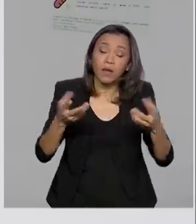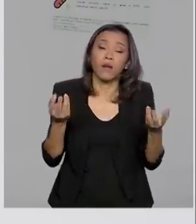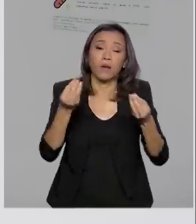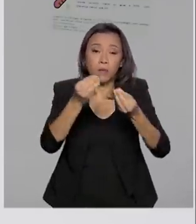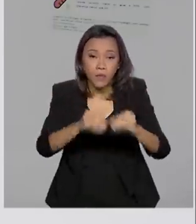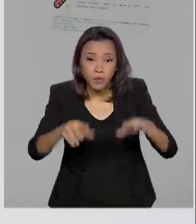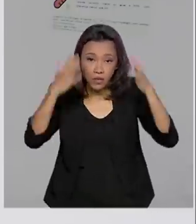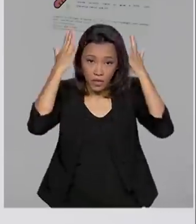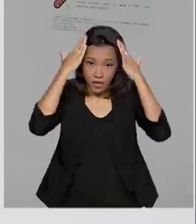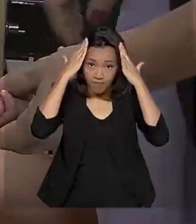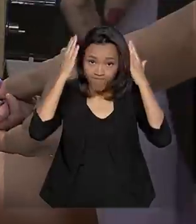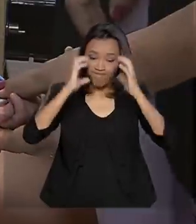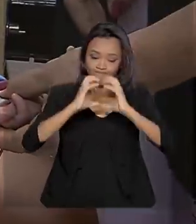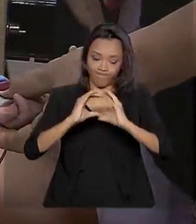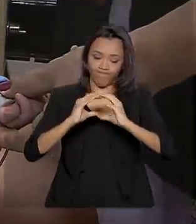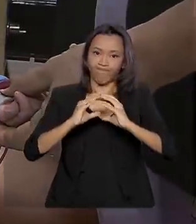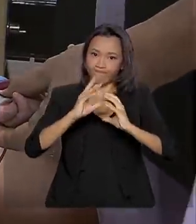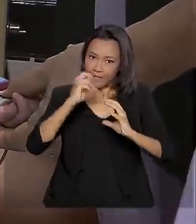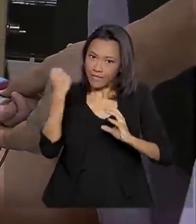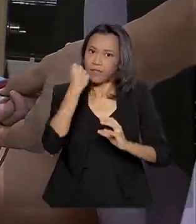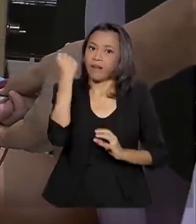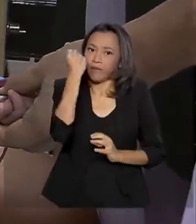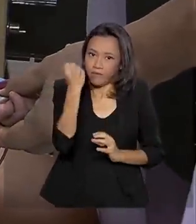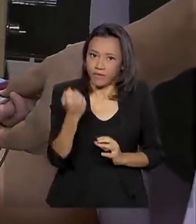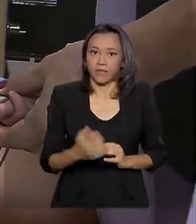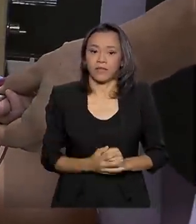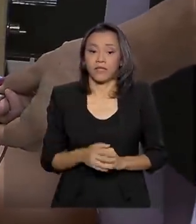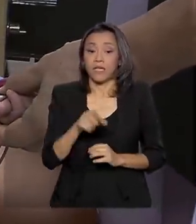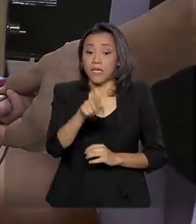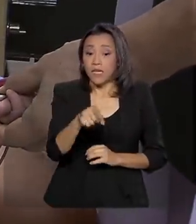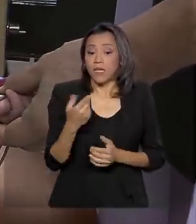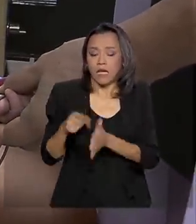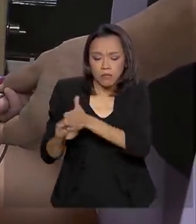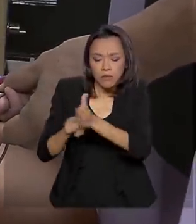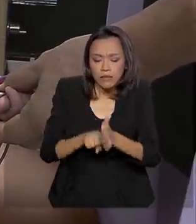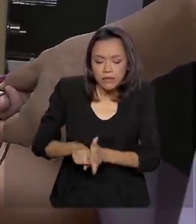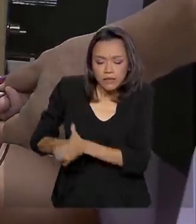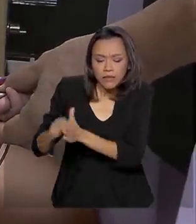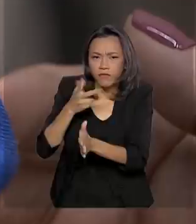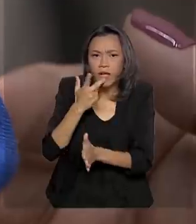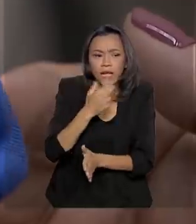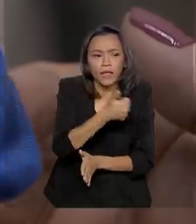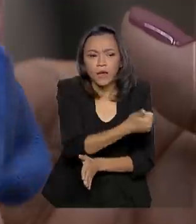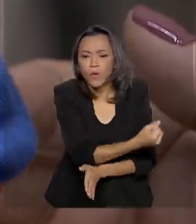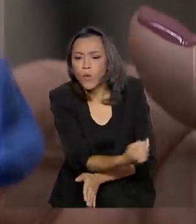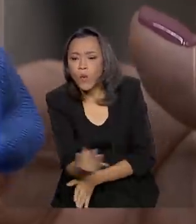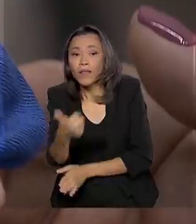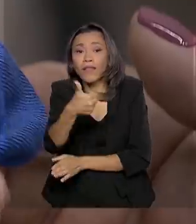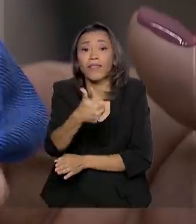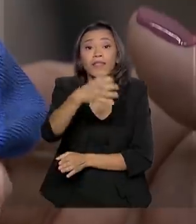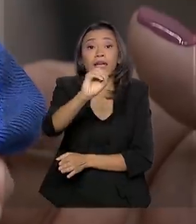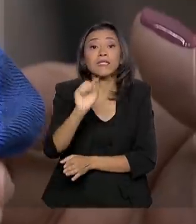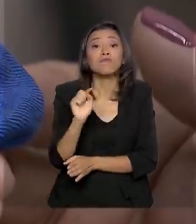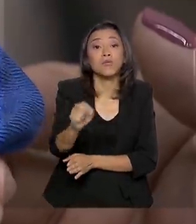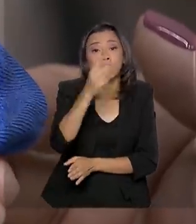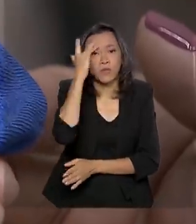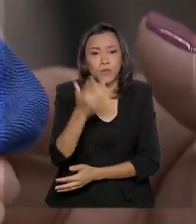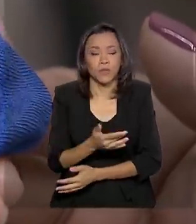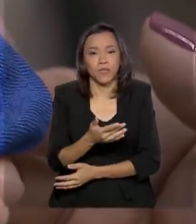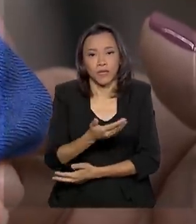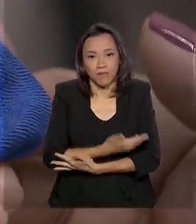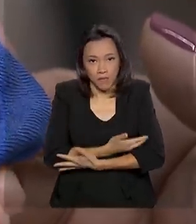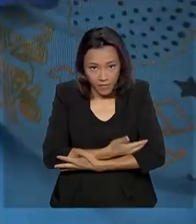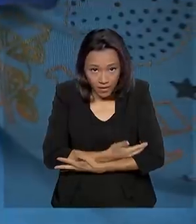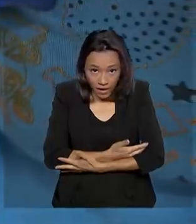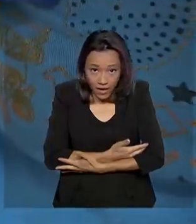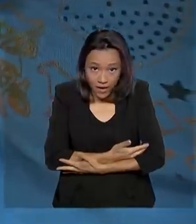neurológicas graves. Estudos mostram que a cada 10 mil nascimentos, entre 5 e 22